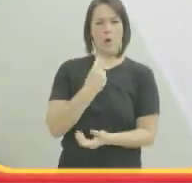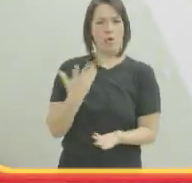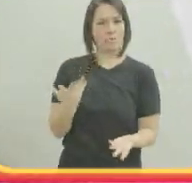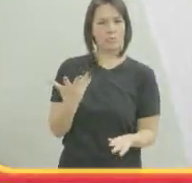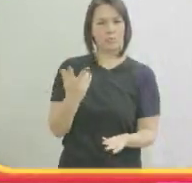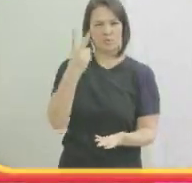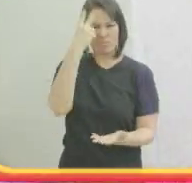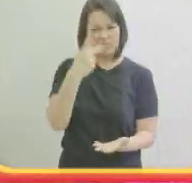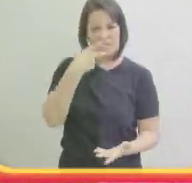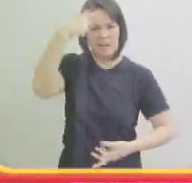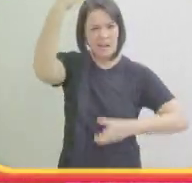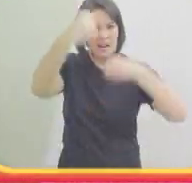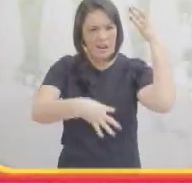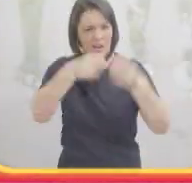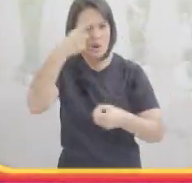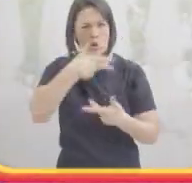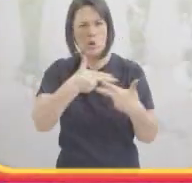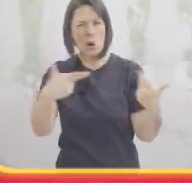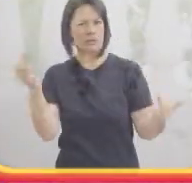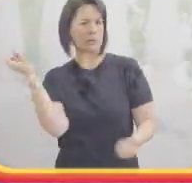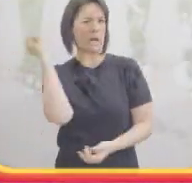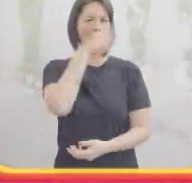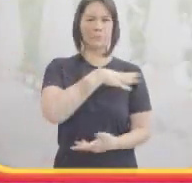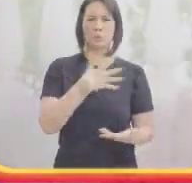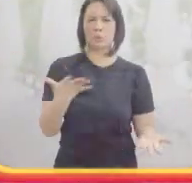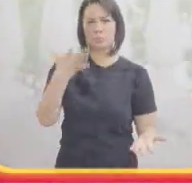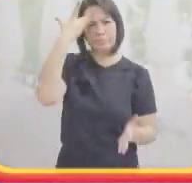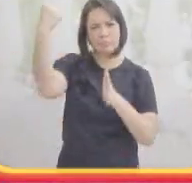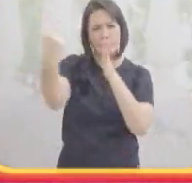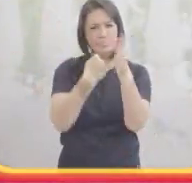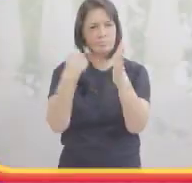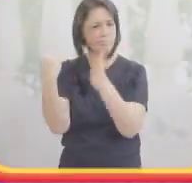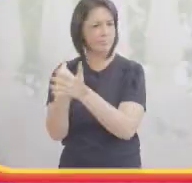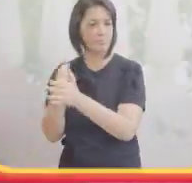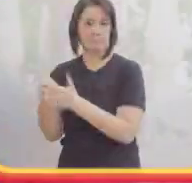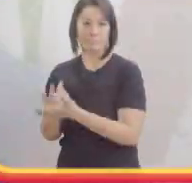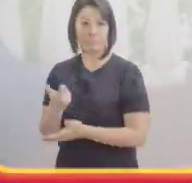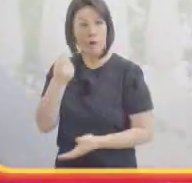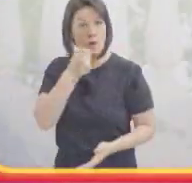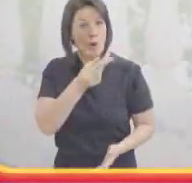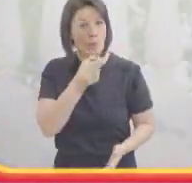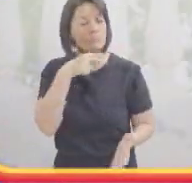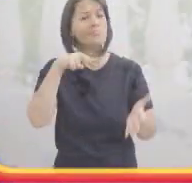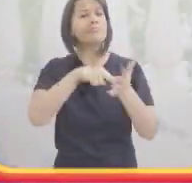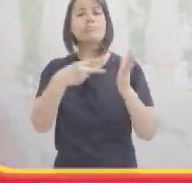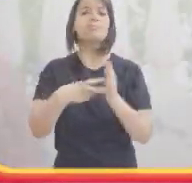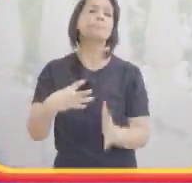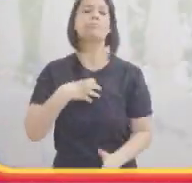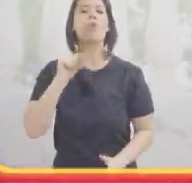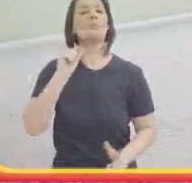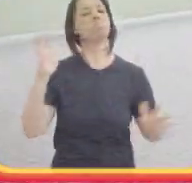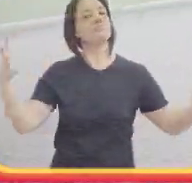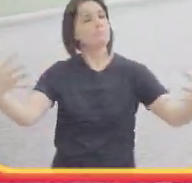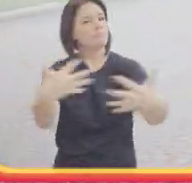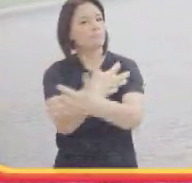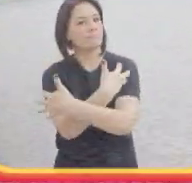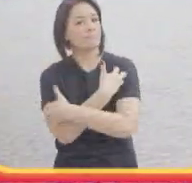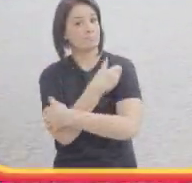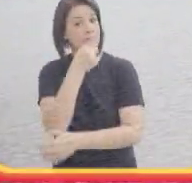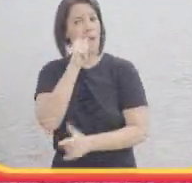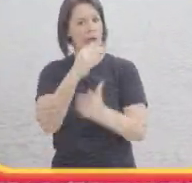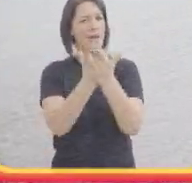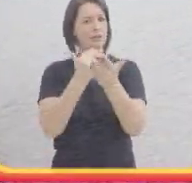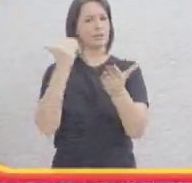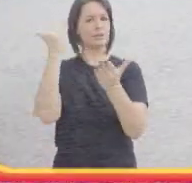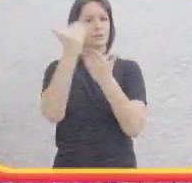muito pessoal, né. O pessoal, às vezes, não sabe como é que é um cego, e um cego vai lá e fala das coisas, dos absurdos que as pessoas perguntam e tal. Comédia, nesse